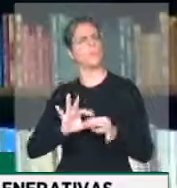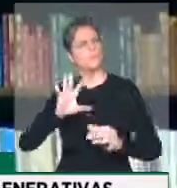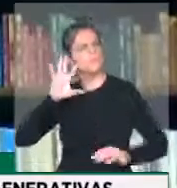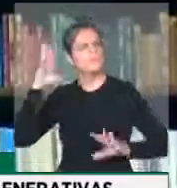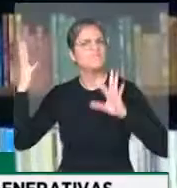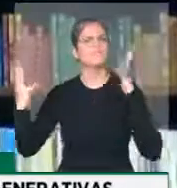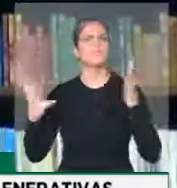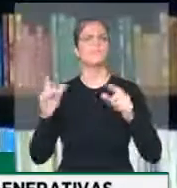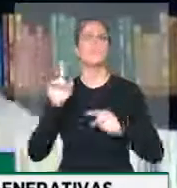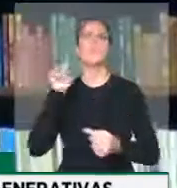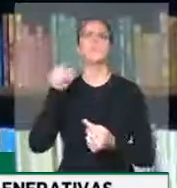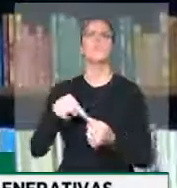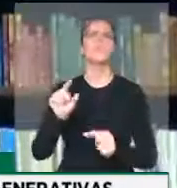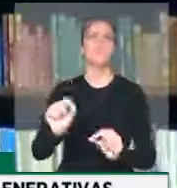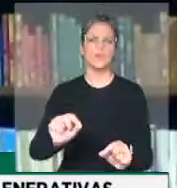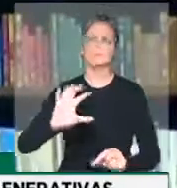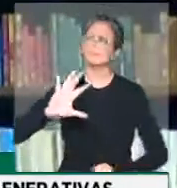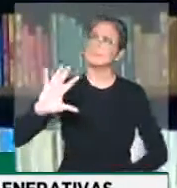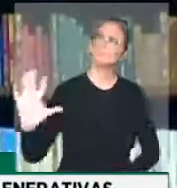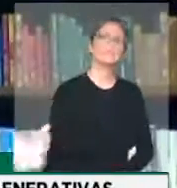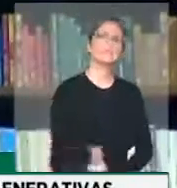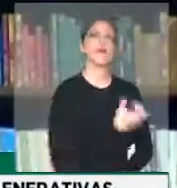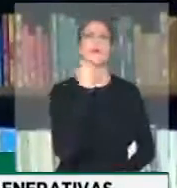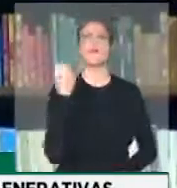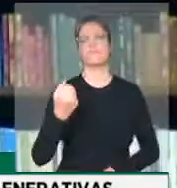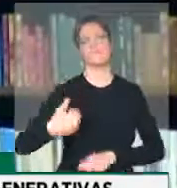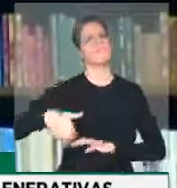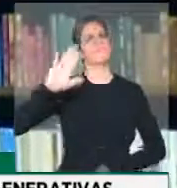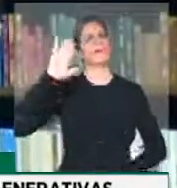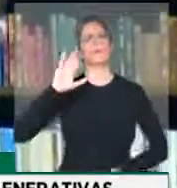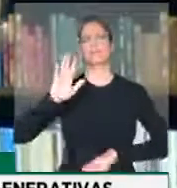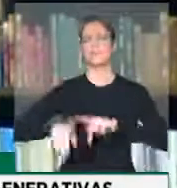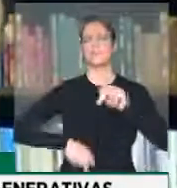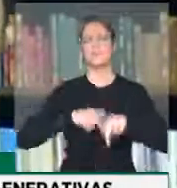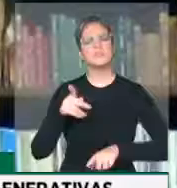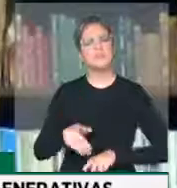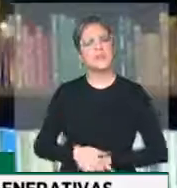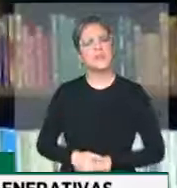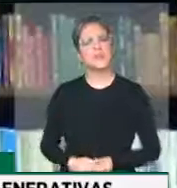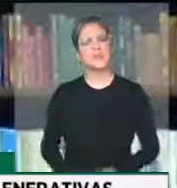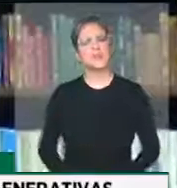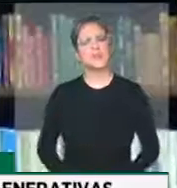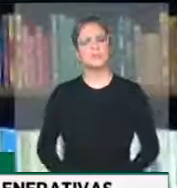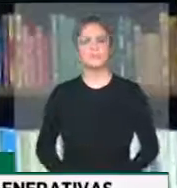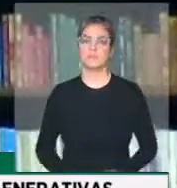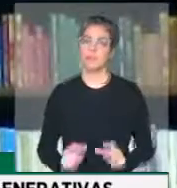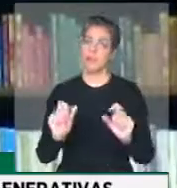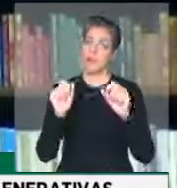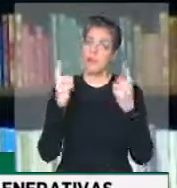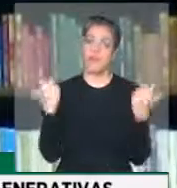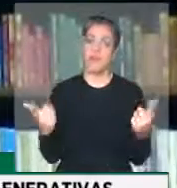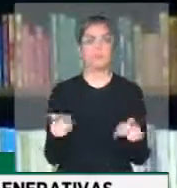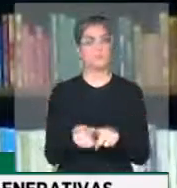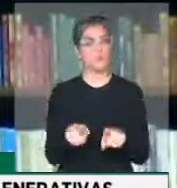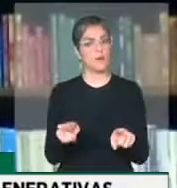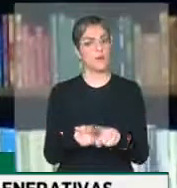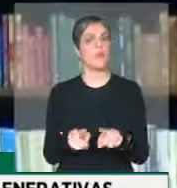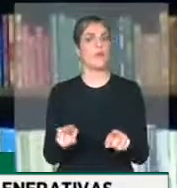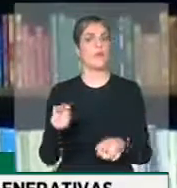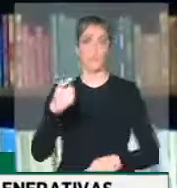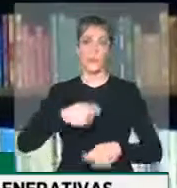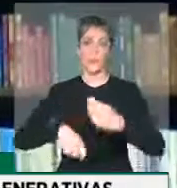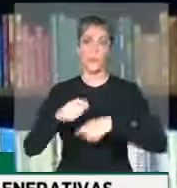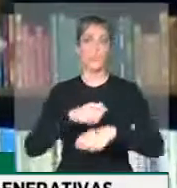mais vidas, sem, evidentemente, descurar dos aspectos econômicos nefastos, até porque a